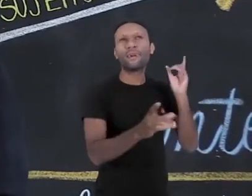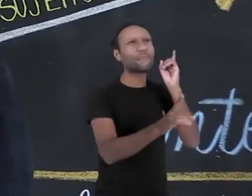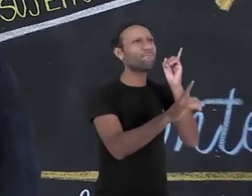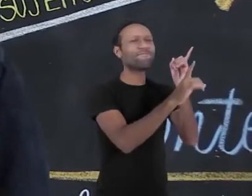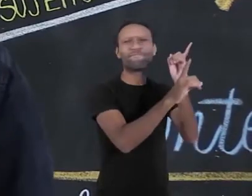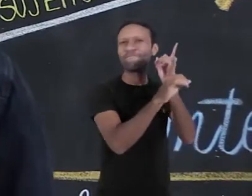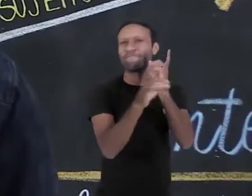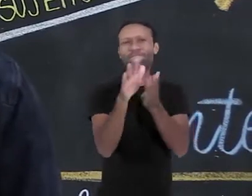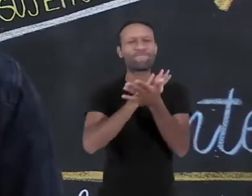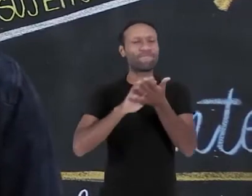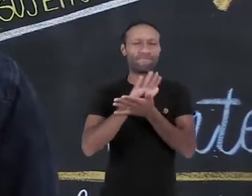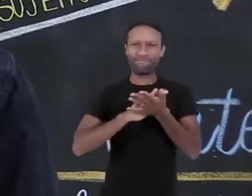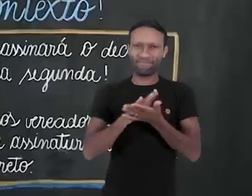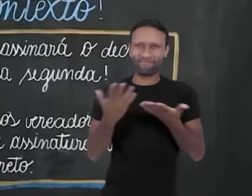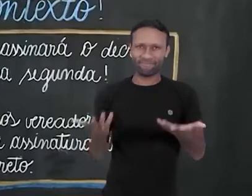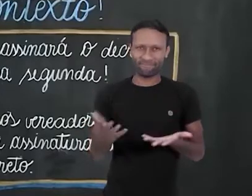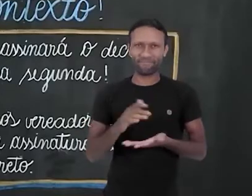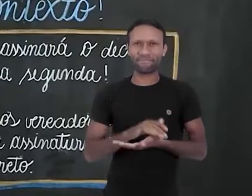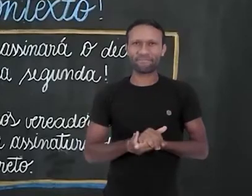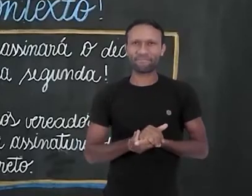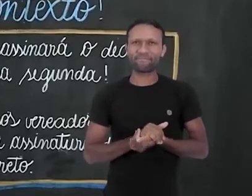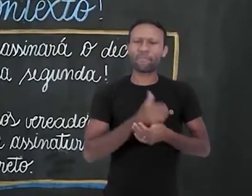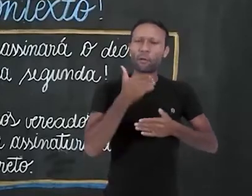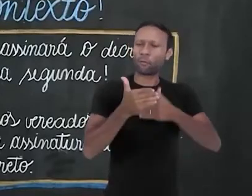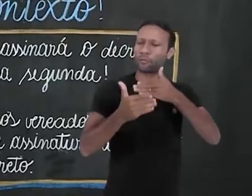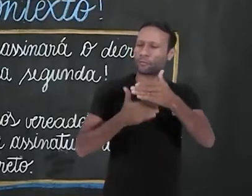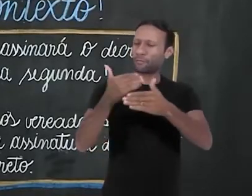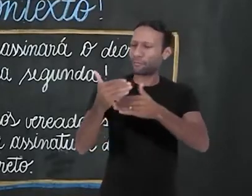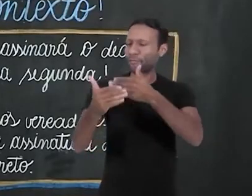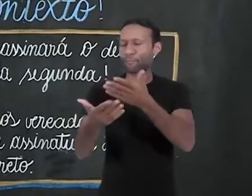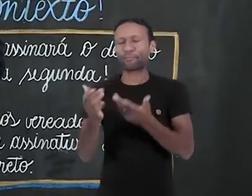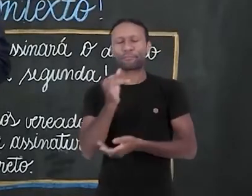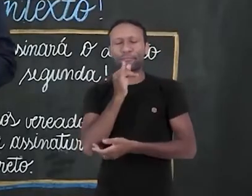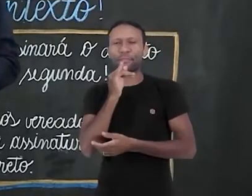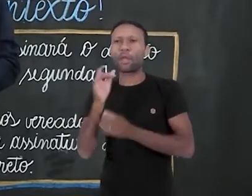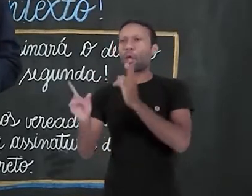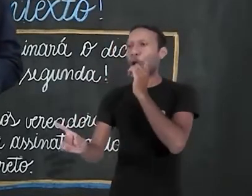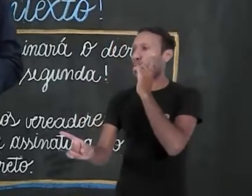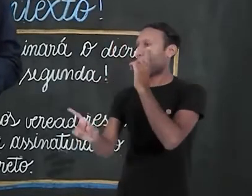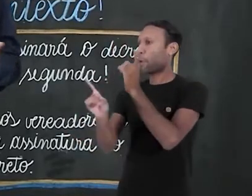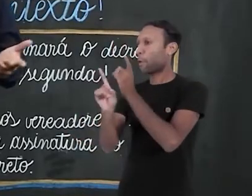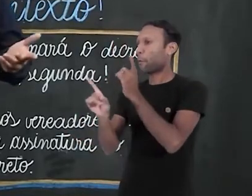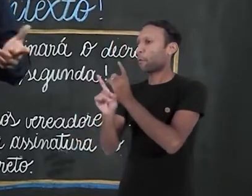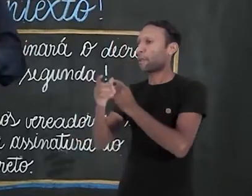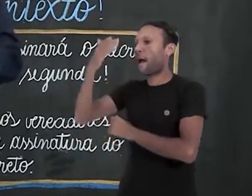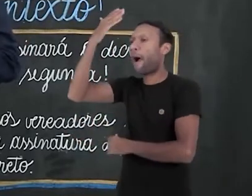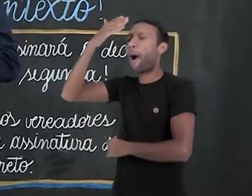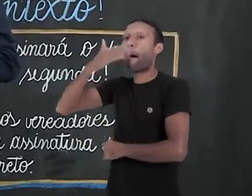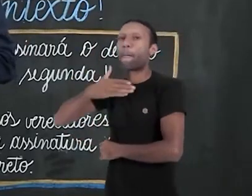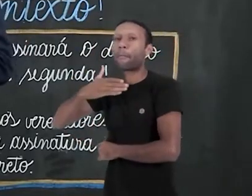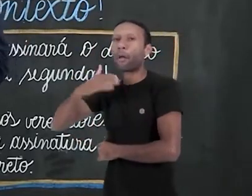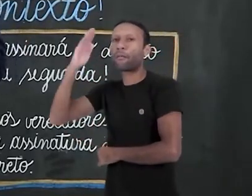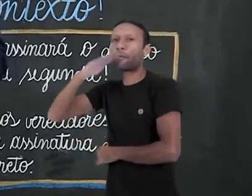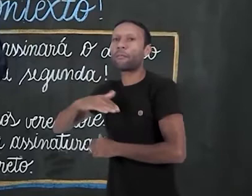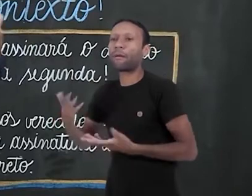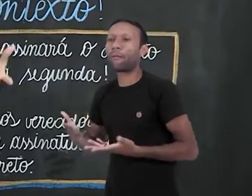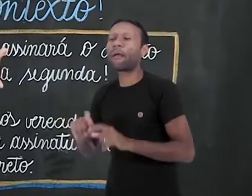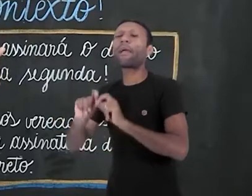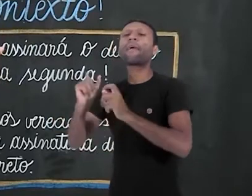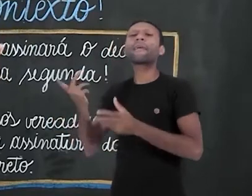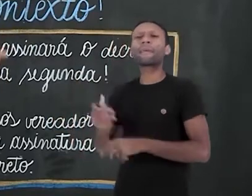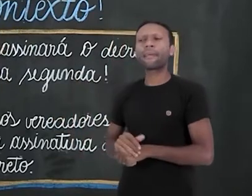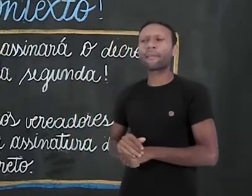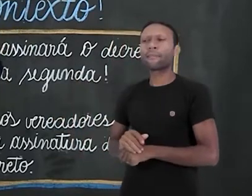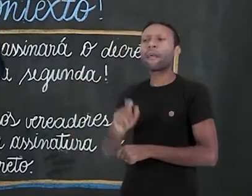conseguimos identificar o sujeito. Construções do tipo, encontraram as provas do crime. Quem encontrou essas provas? Quem foram essas